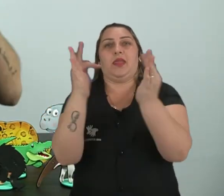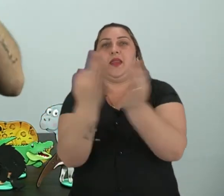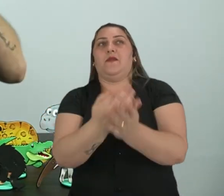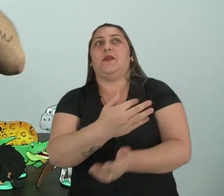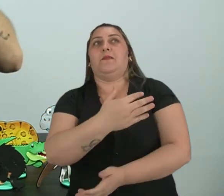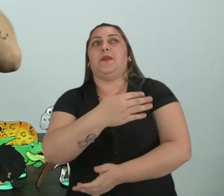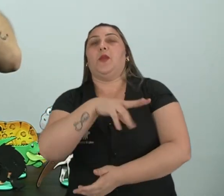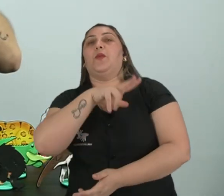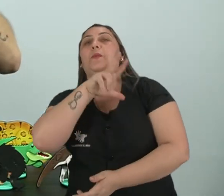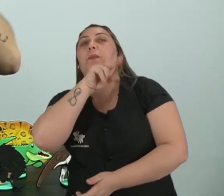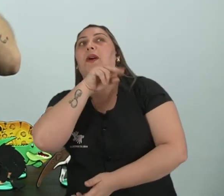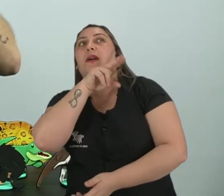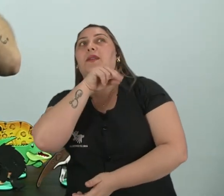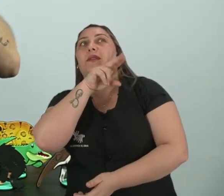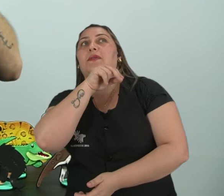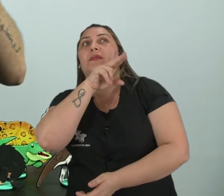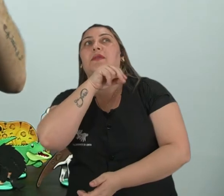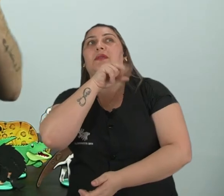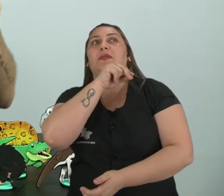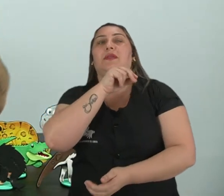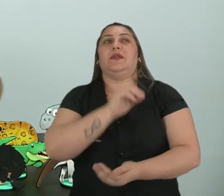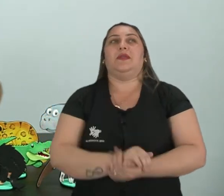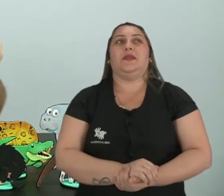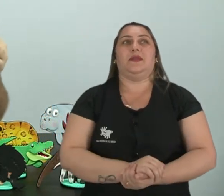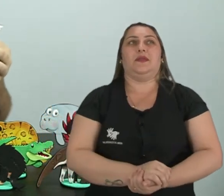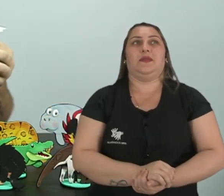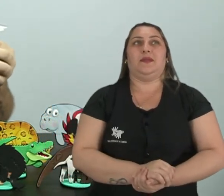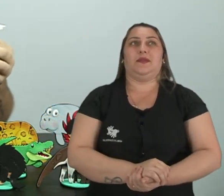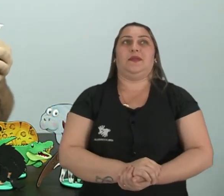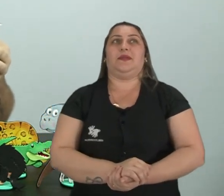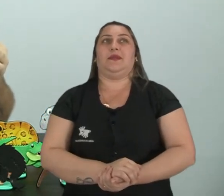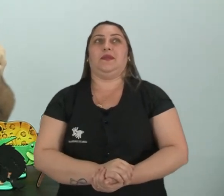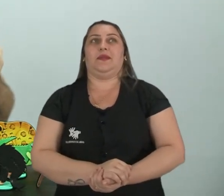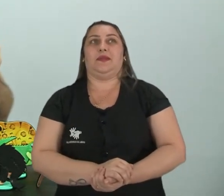Ó. Ela é o quê? Ela é...